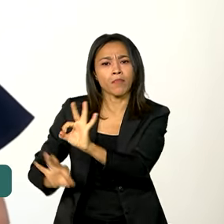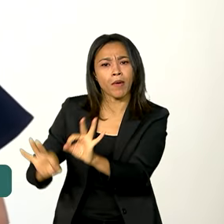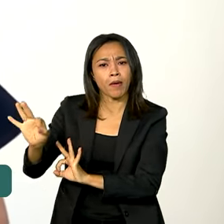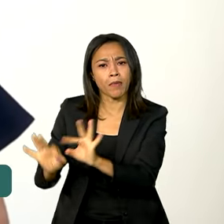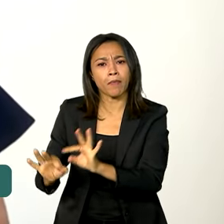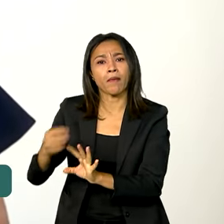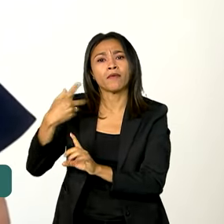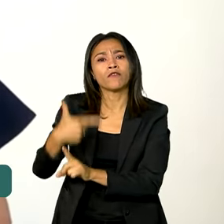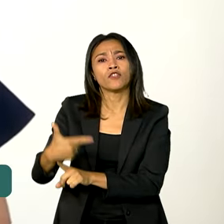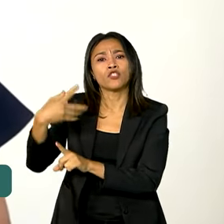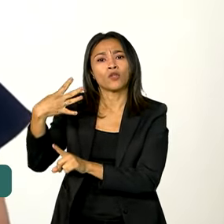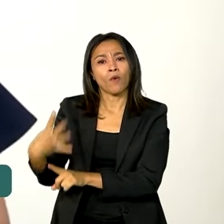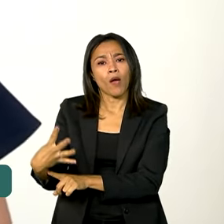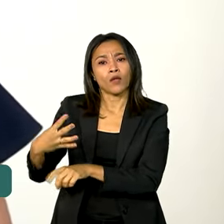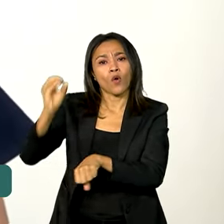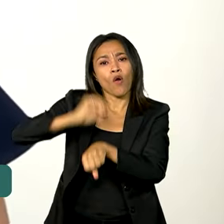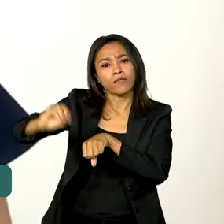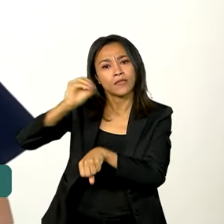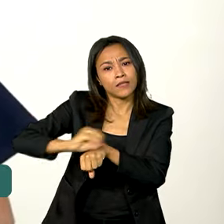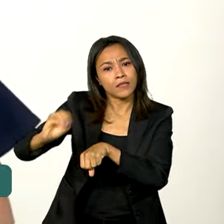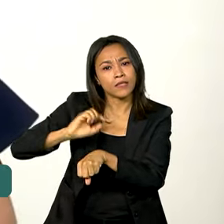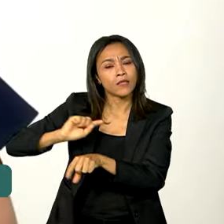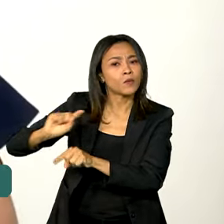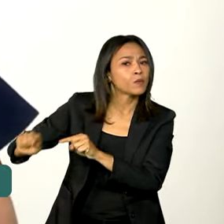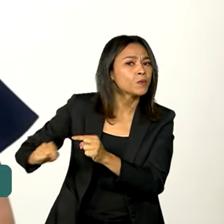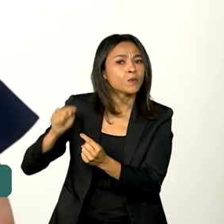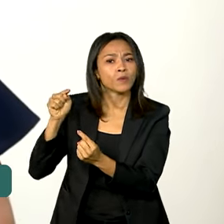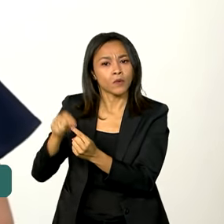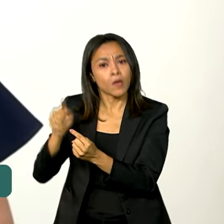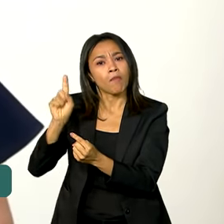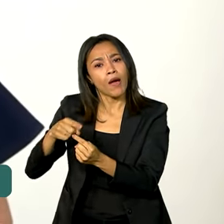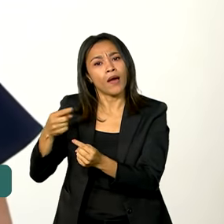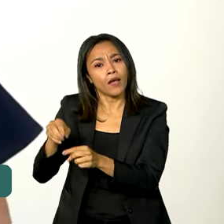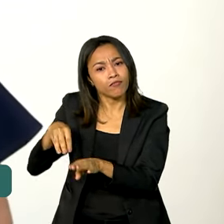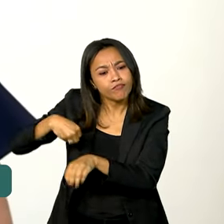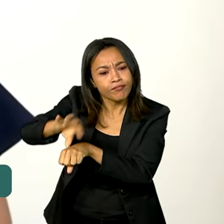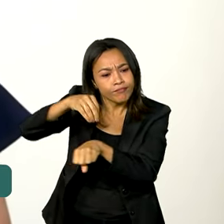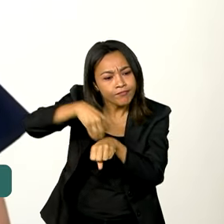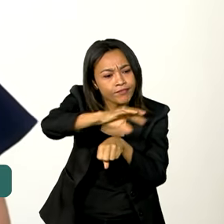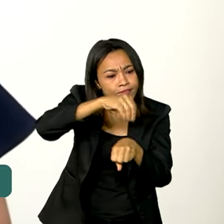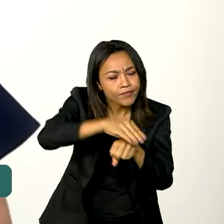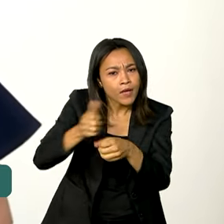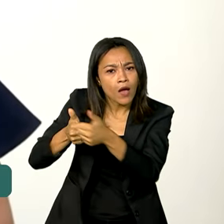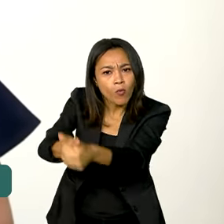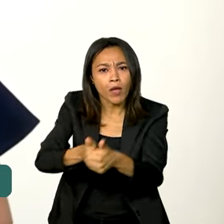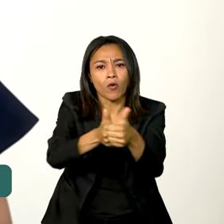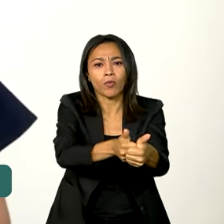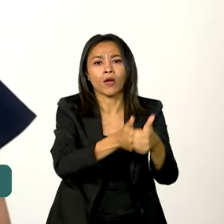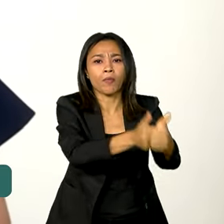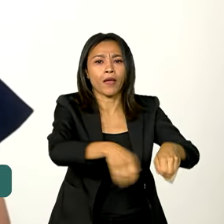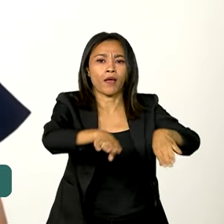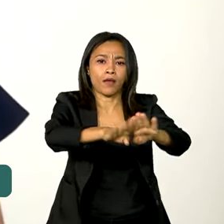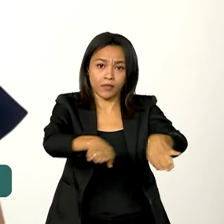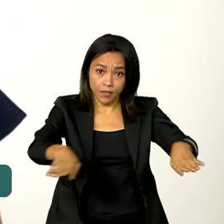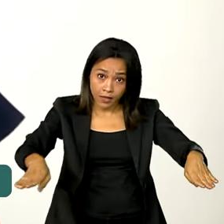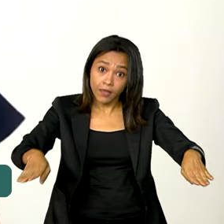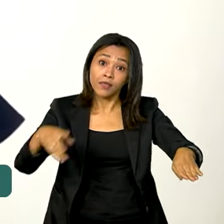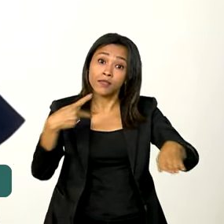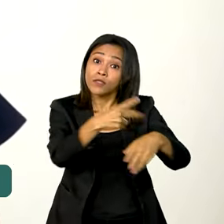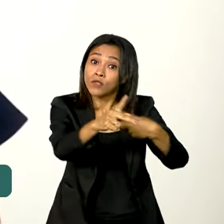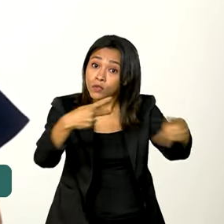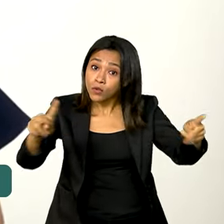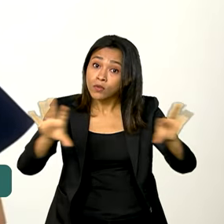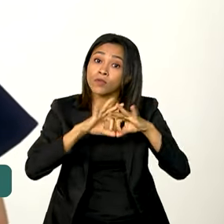oficinas para permitir esse trabalho de acompanhamento das crianças, suas